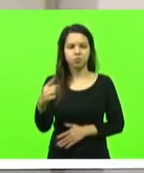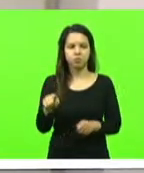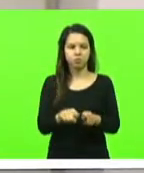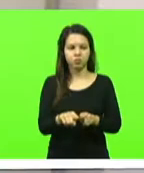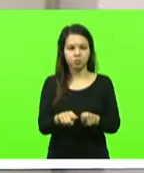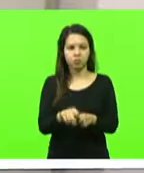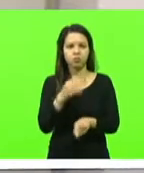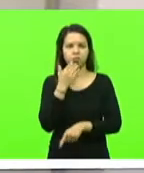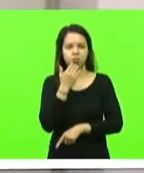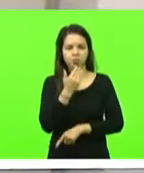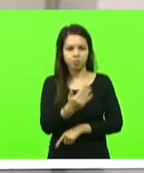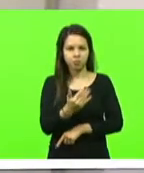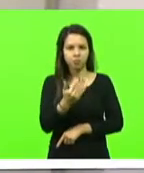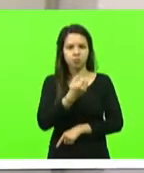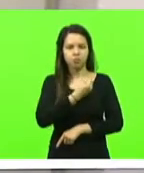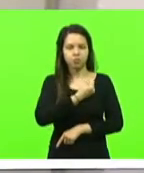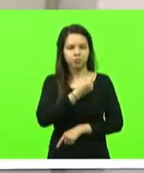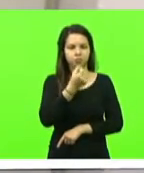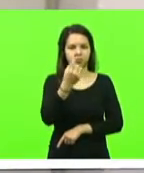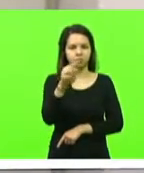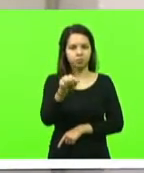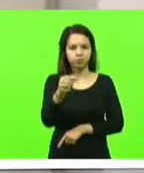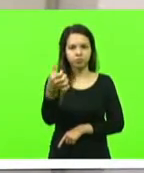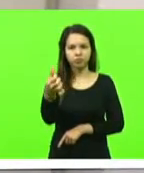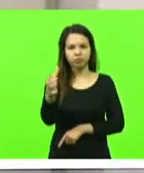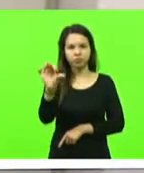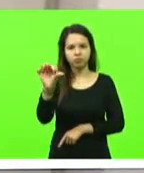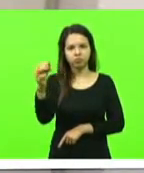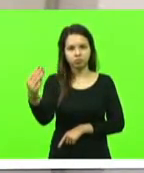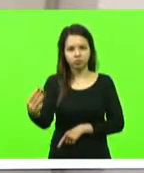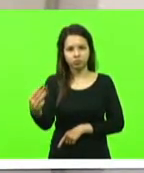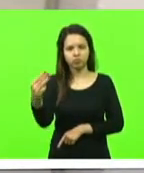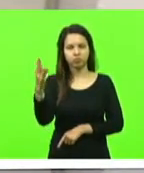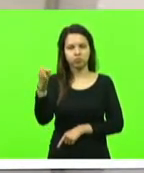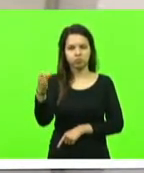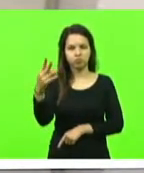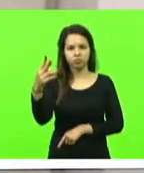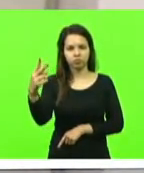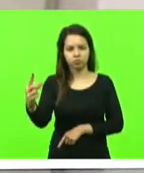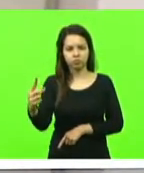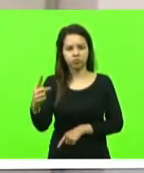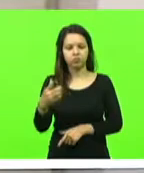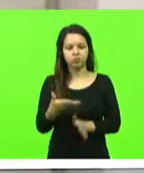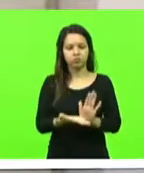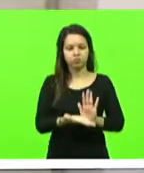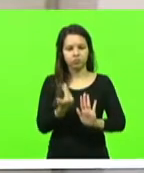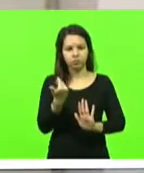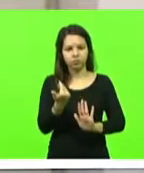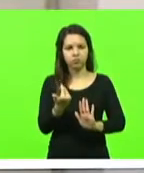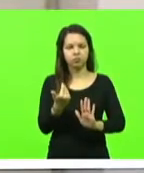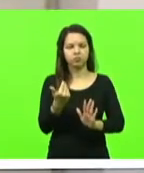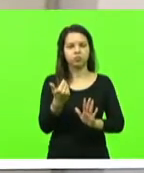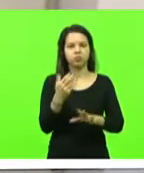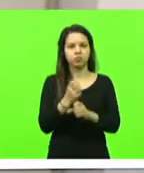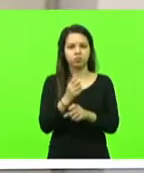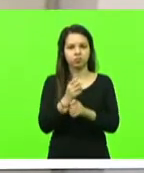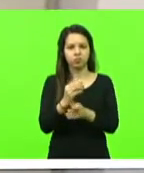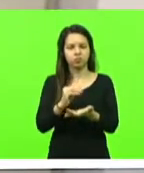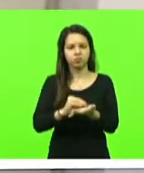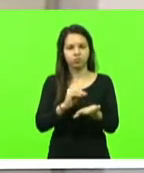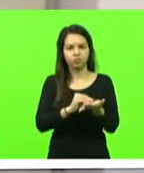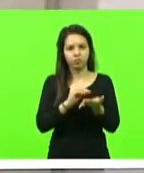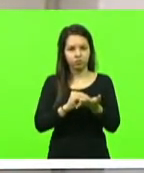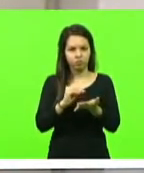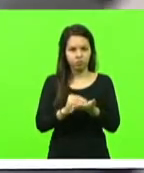requerimentos números 1693 barra 2021 foram retirados por falta de quórum e a moção